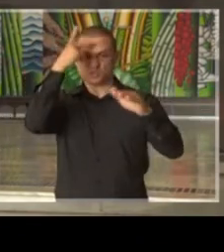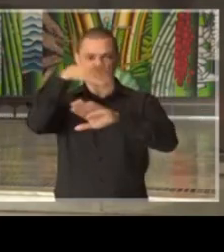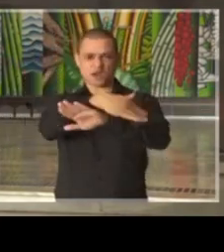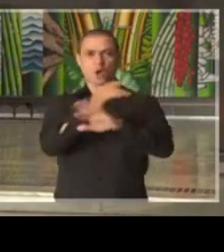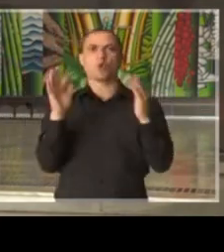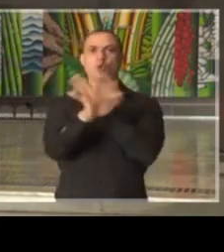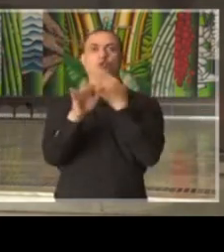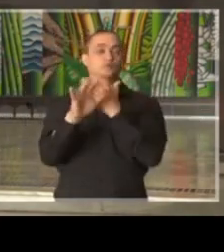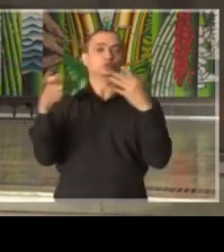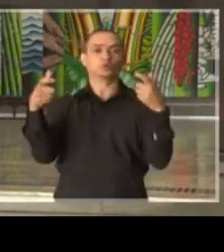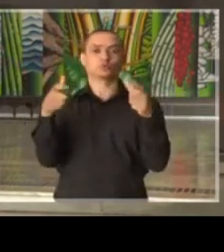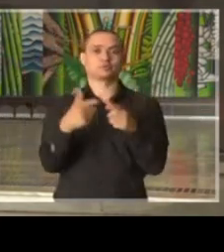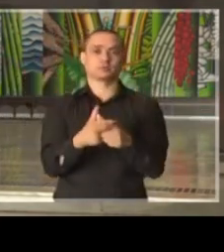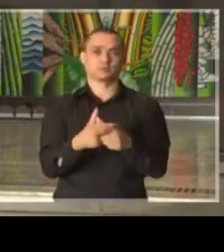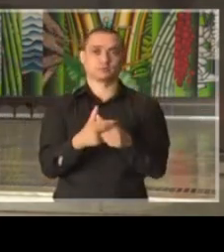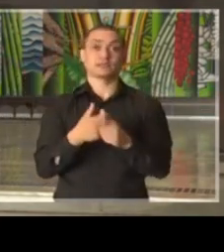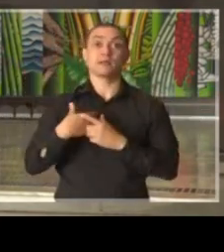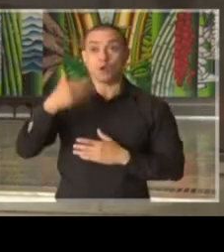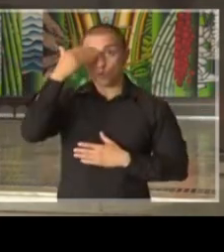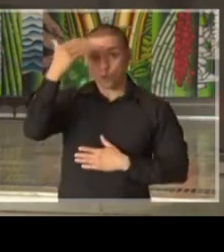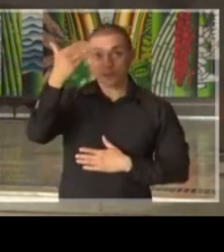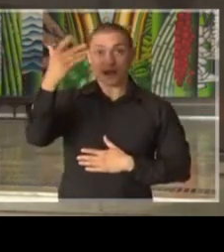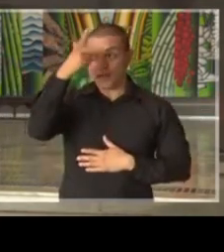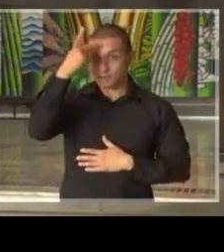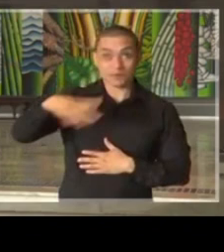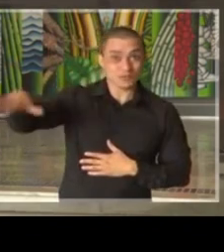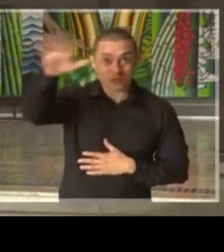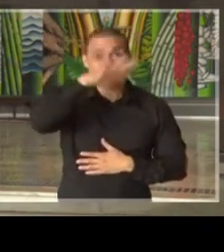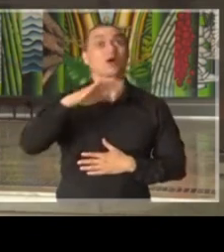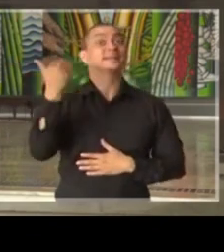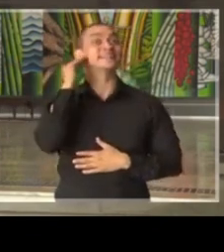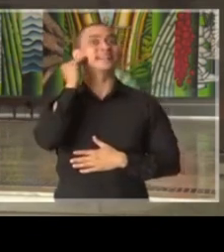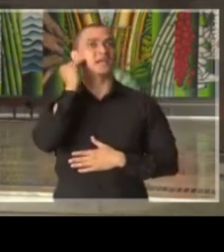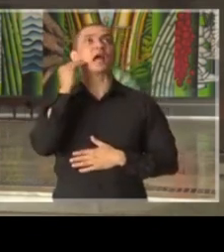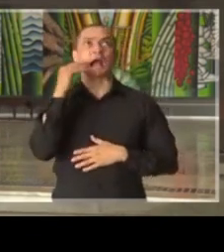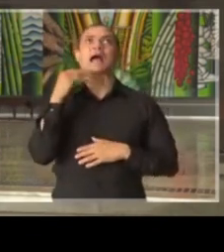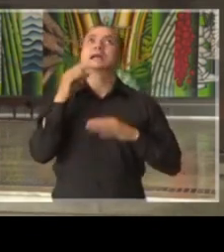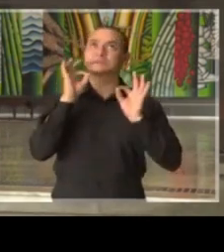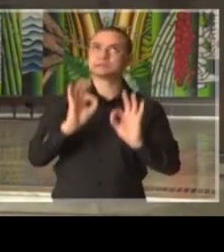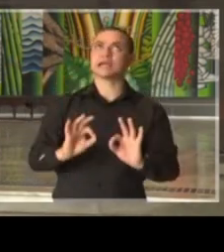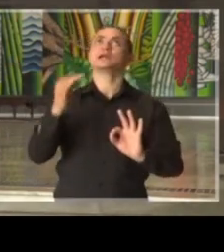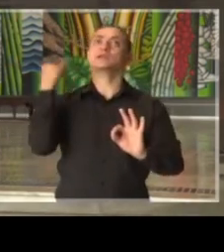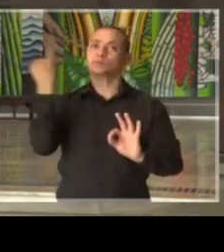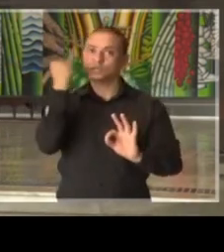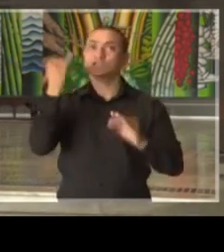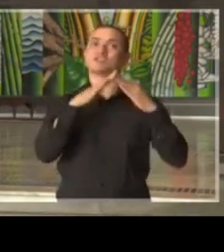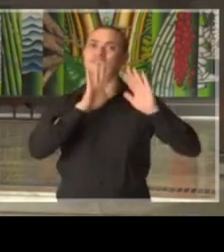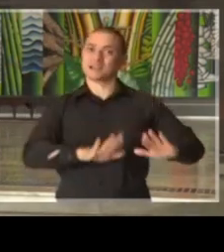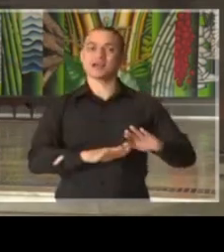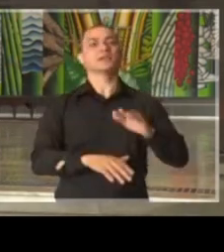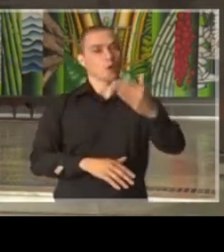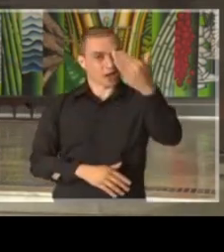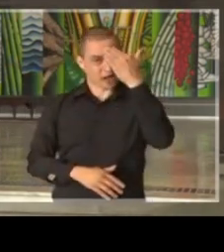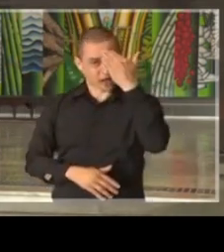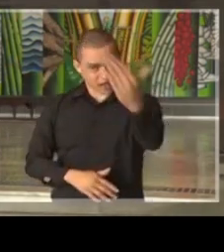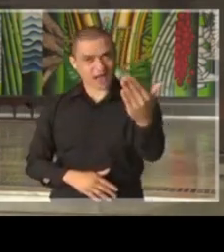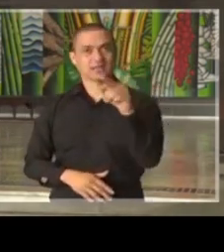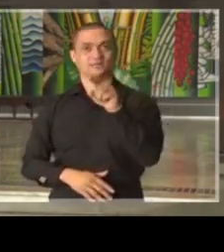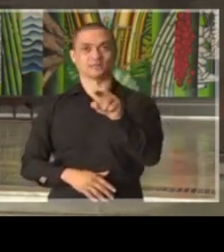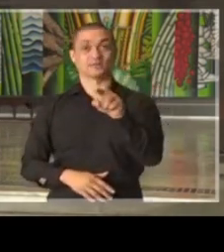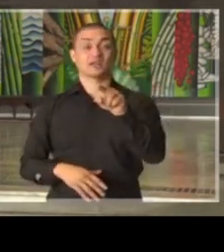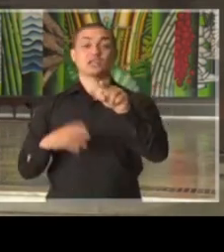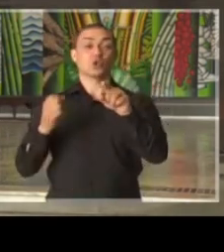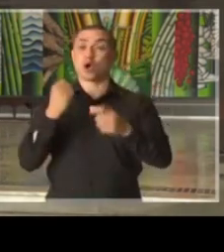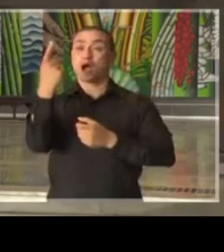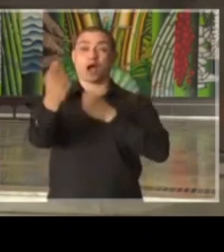e agradecendo pela solidariedade das pessoas que estão compreendendo esta necessidade e seguindo as nossas orientações, salvo